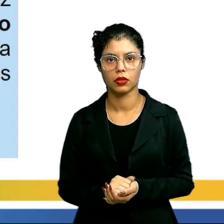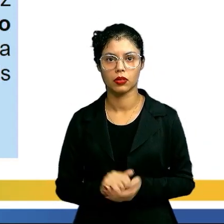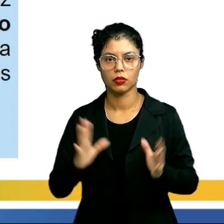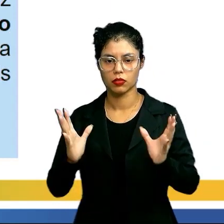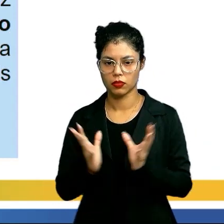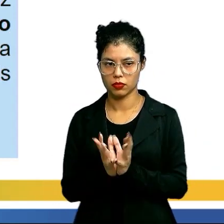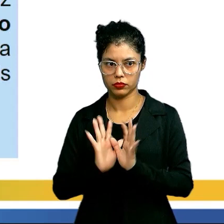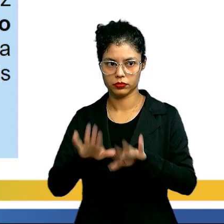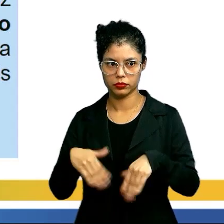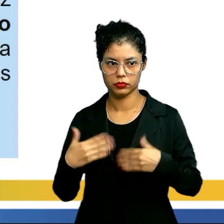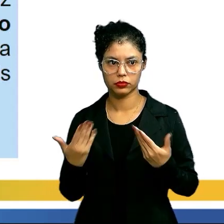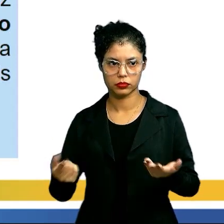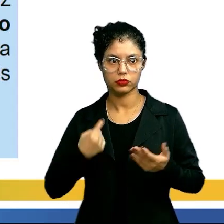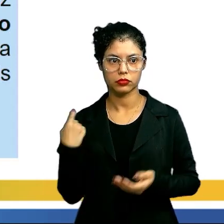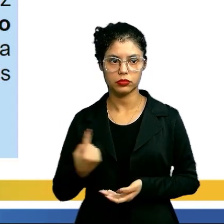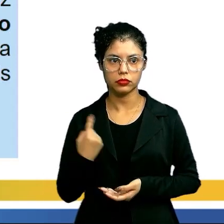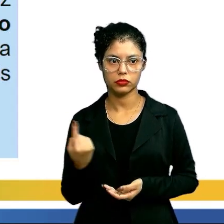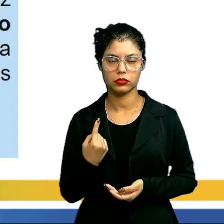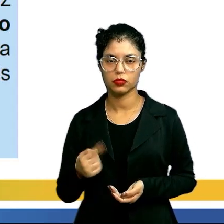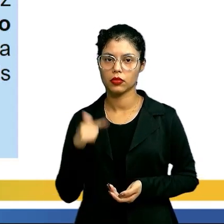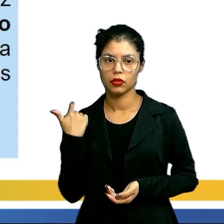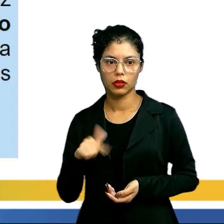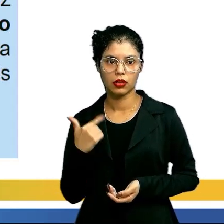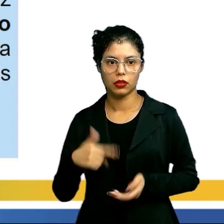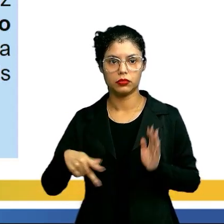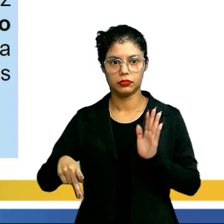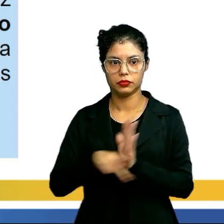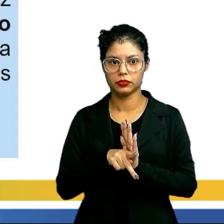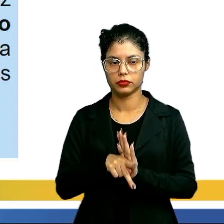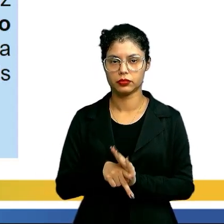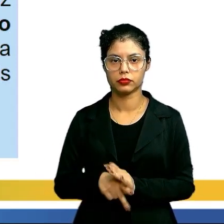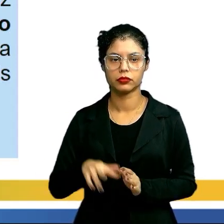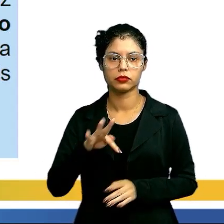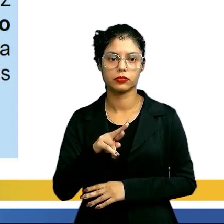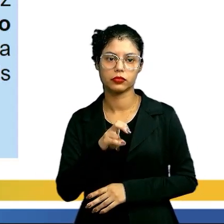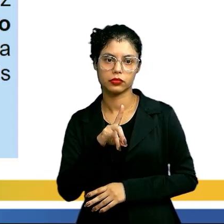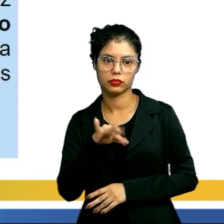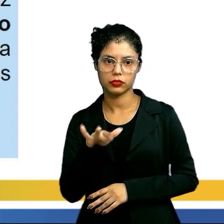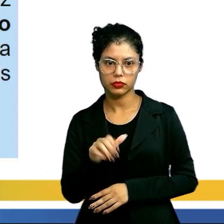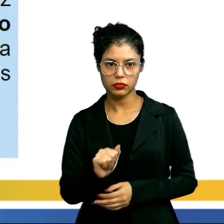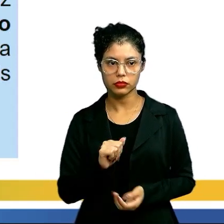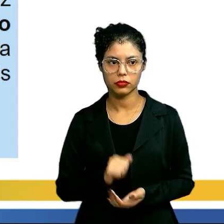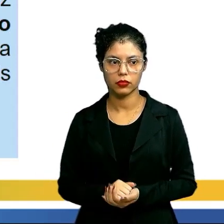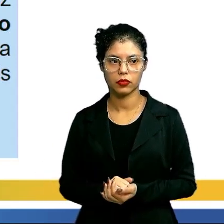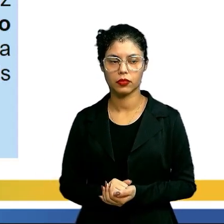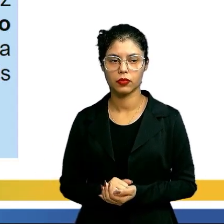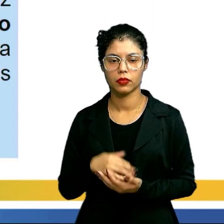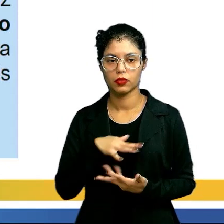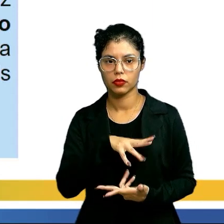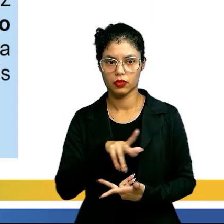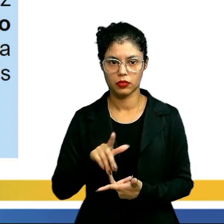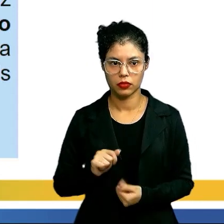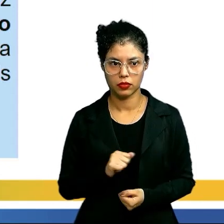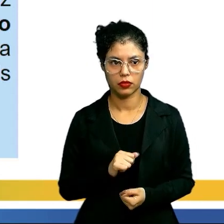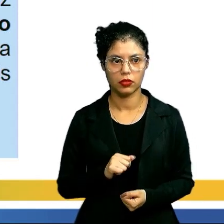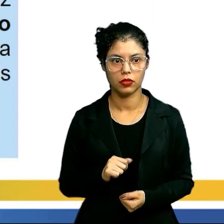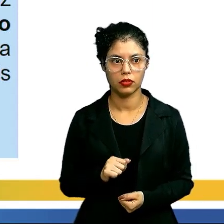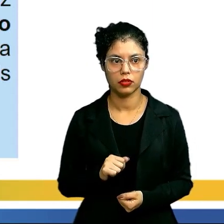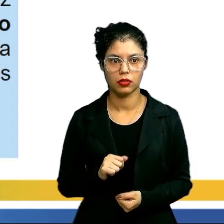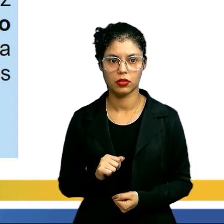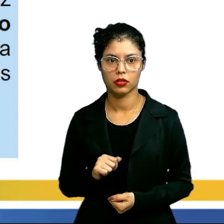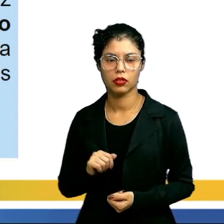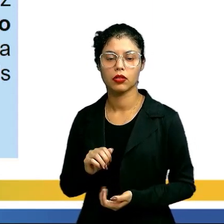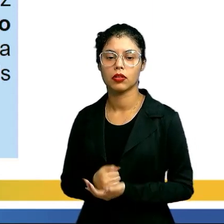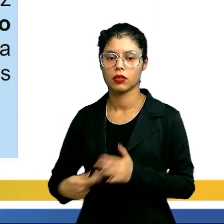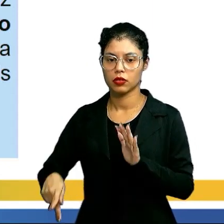coletivo, no qual os indivíduos capazes de lidar com a própria... Incapazes, na verdade,